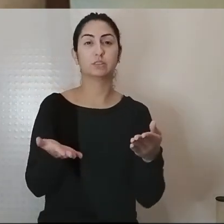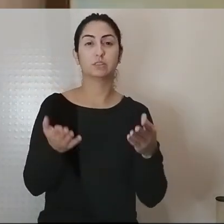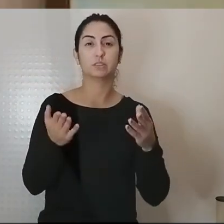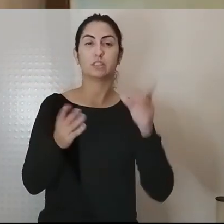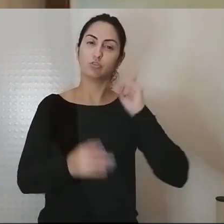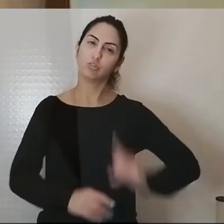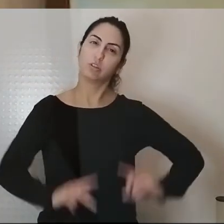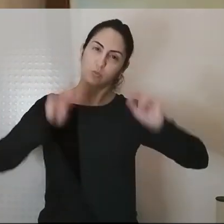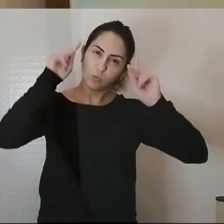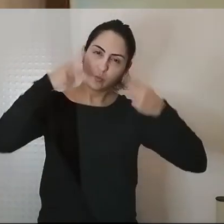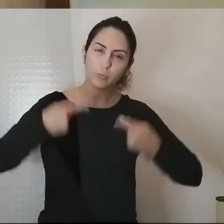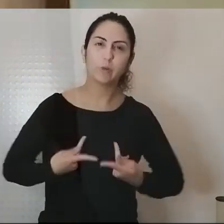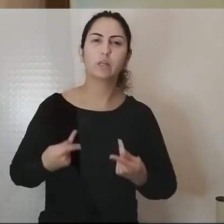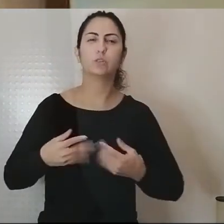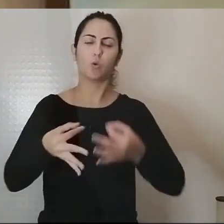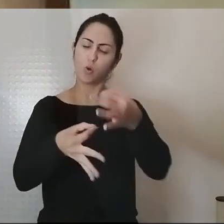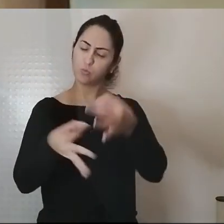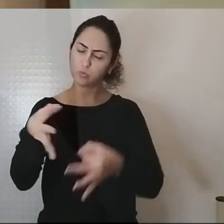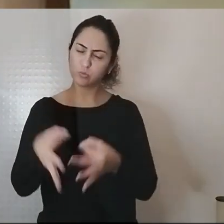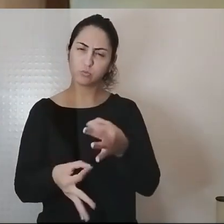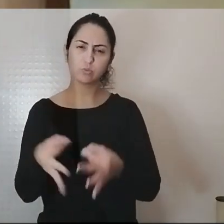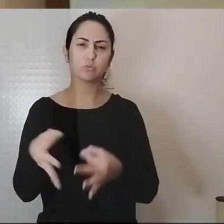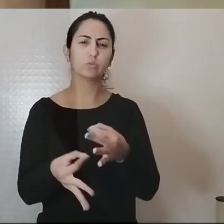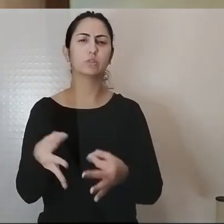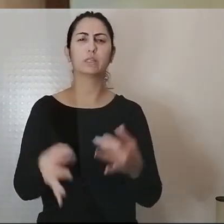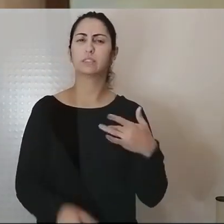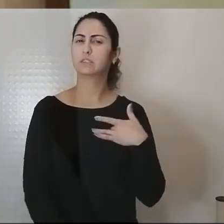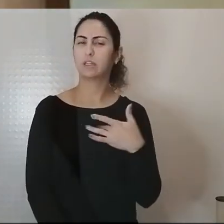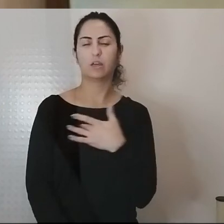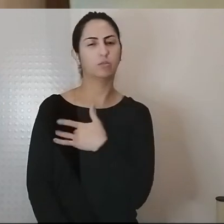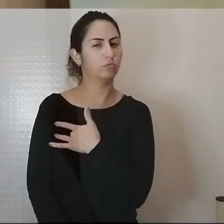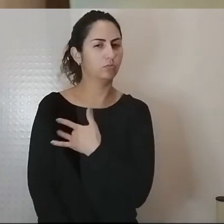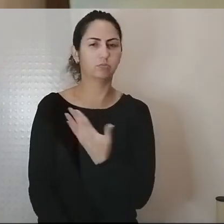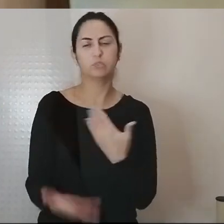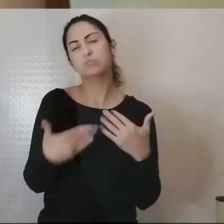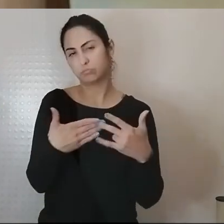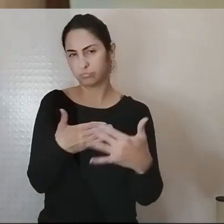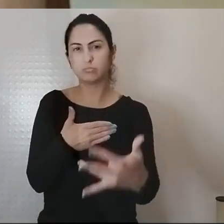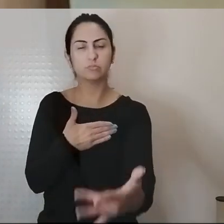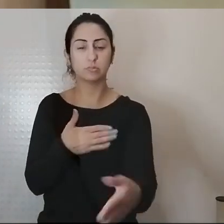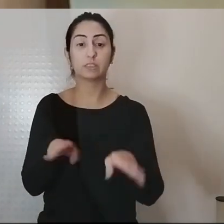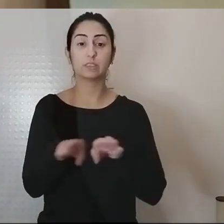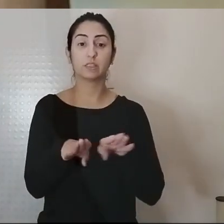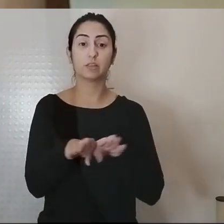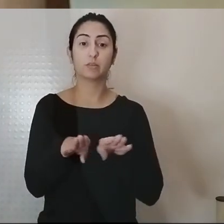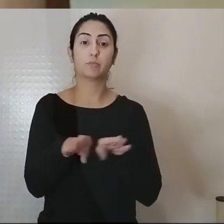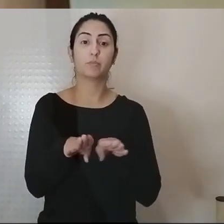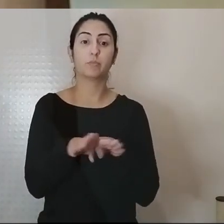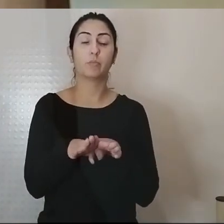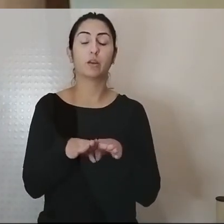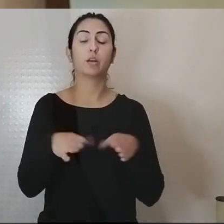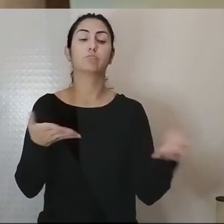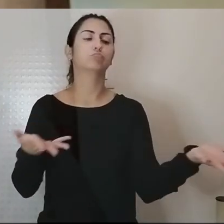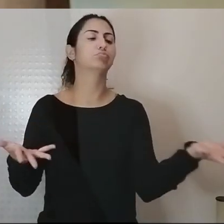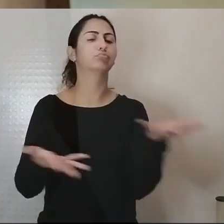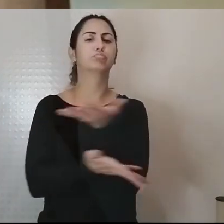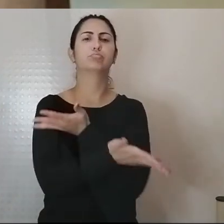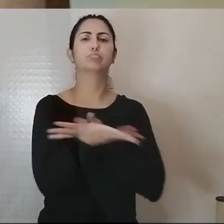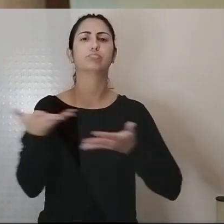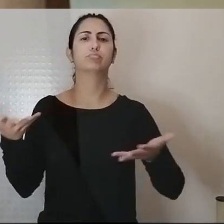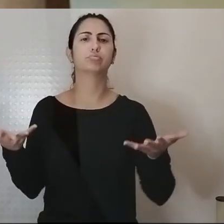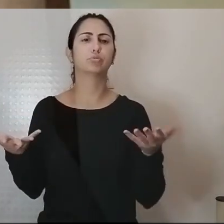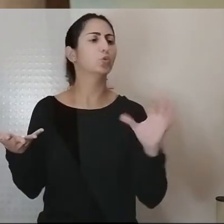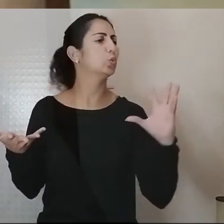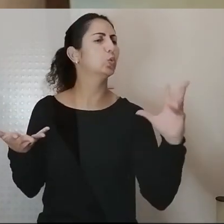da justiça da saúde e por aí em diante dialogando com todos os tipos de